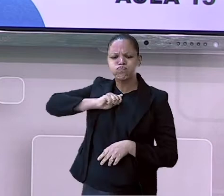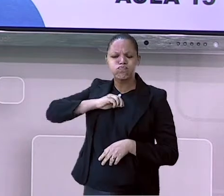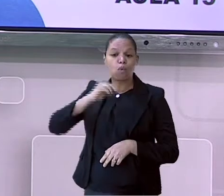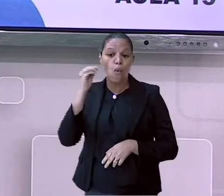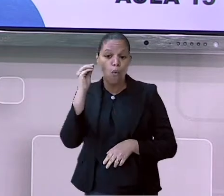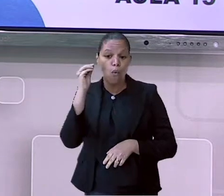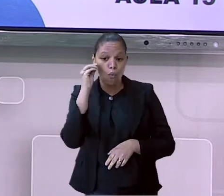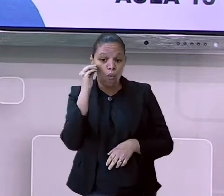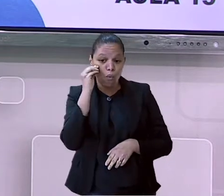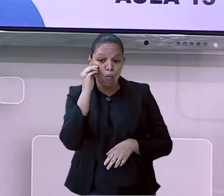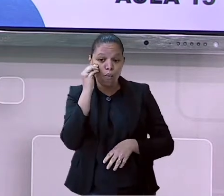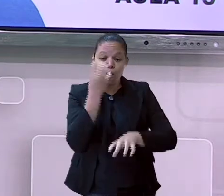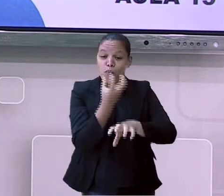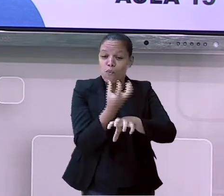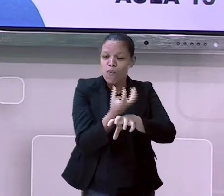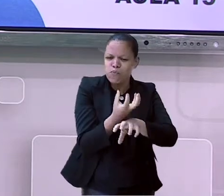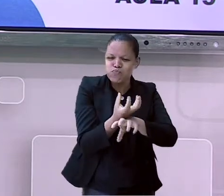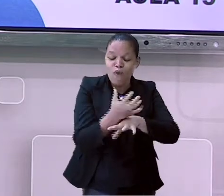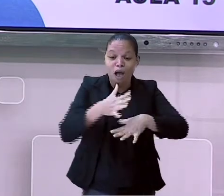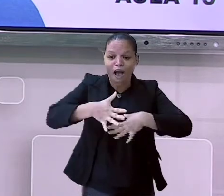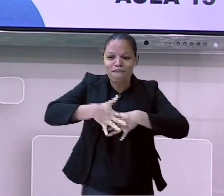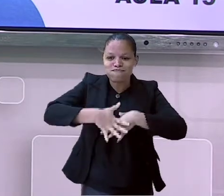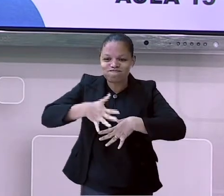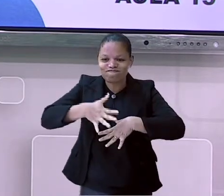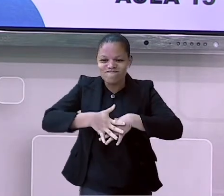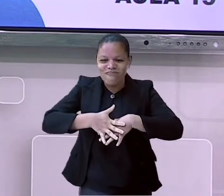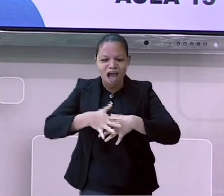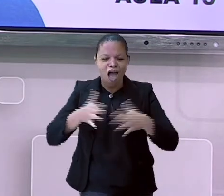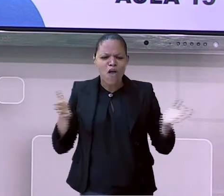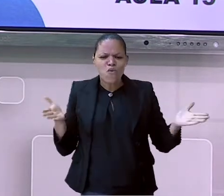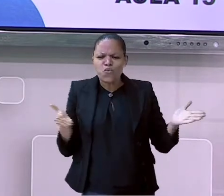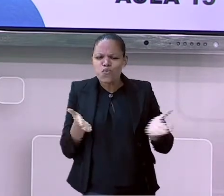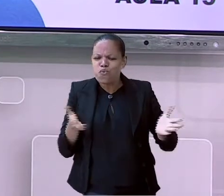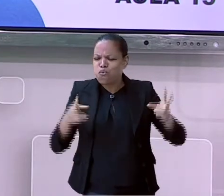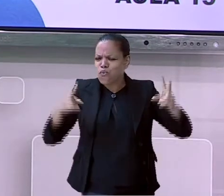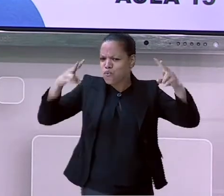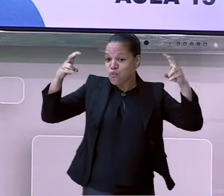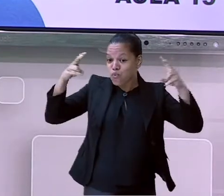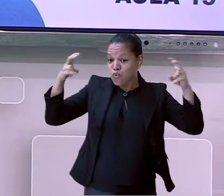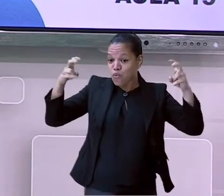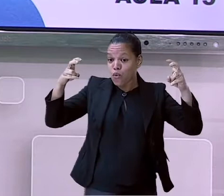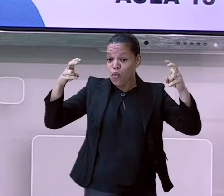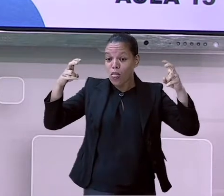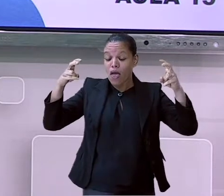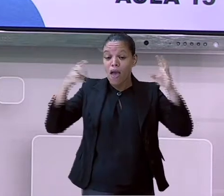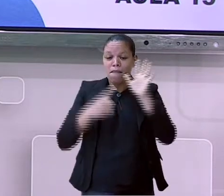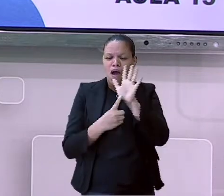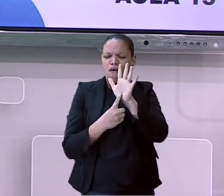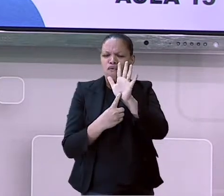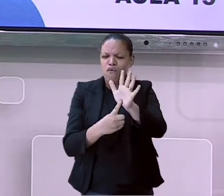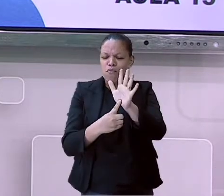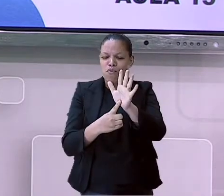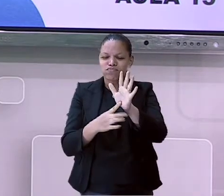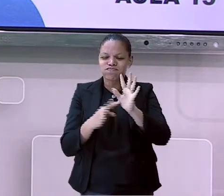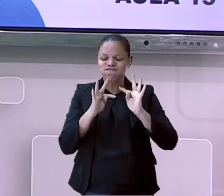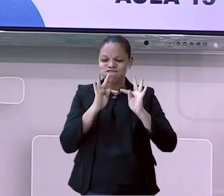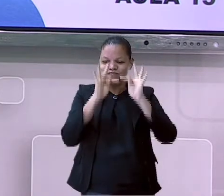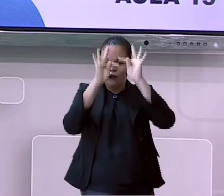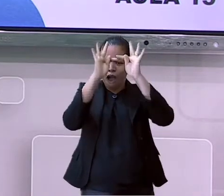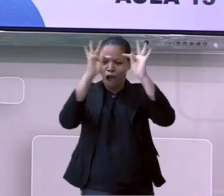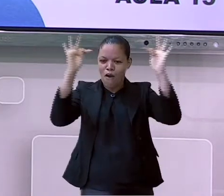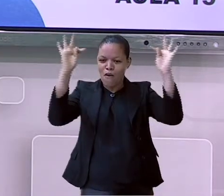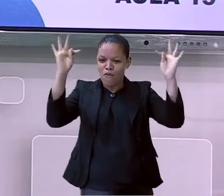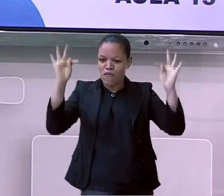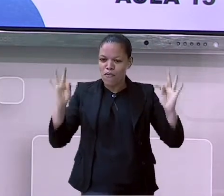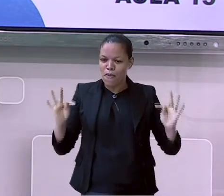o nosso objeto de conhecimento serão as tabelas simples e de dupla entrada. Daremos continuidade